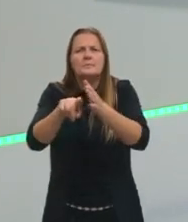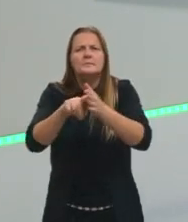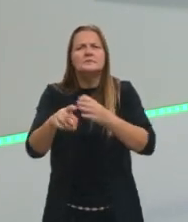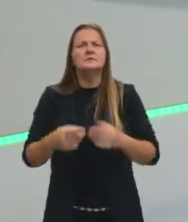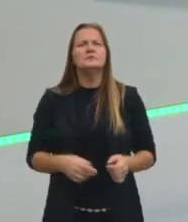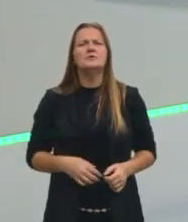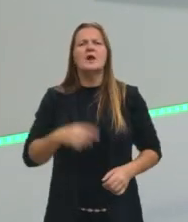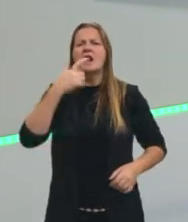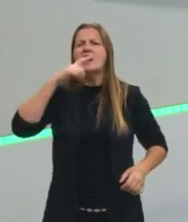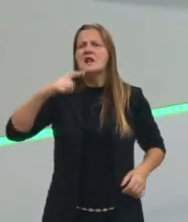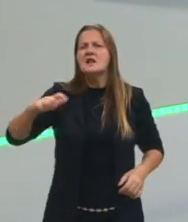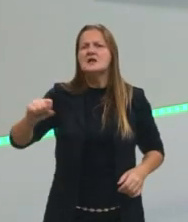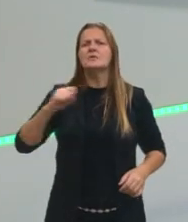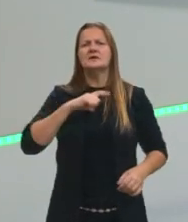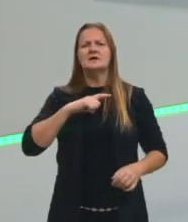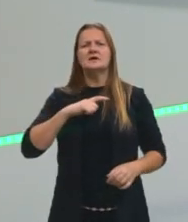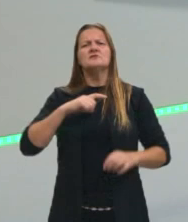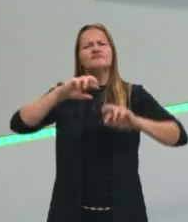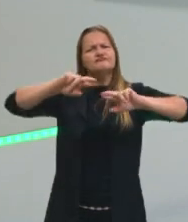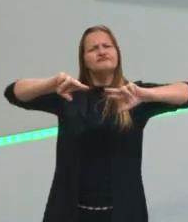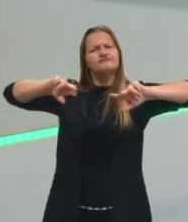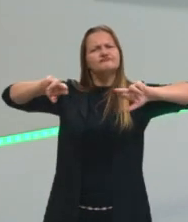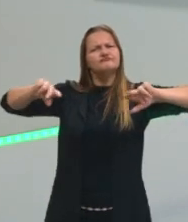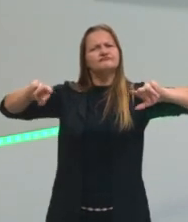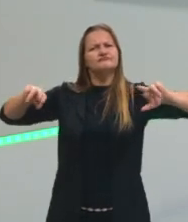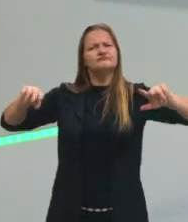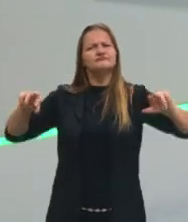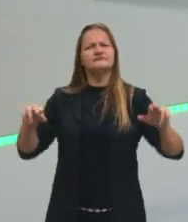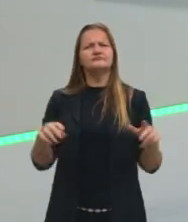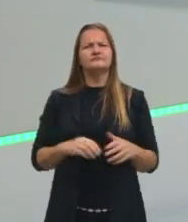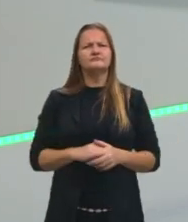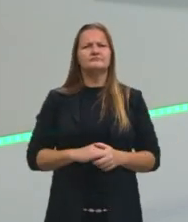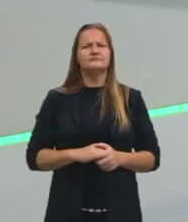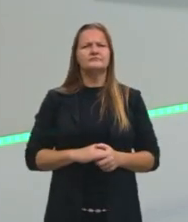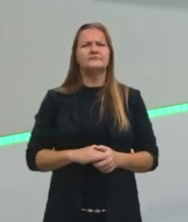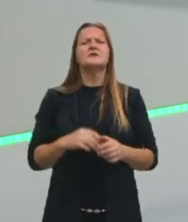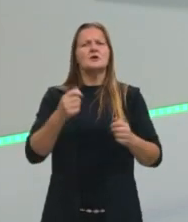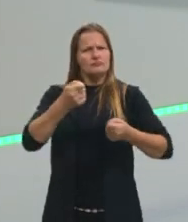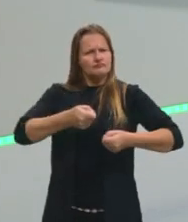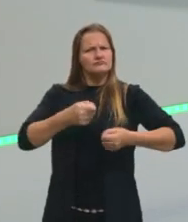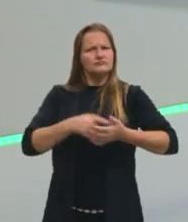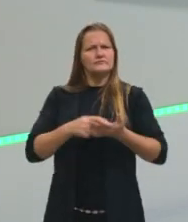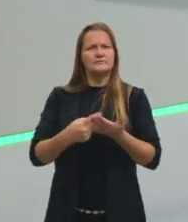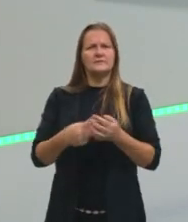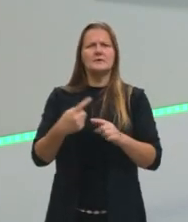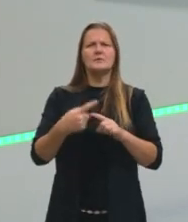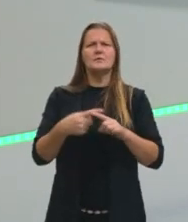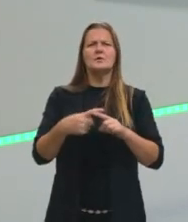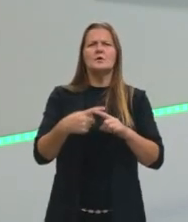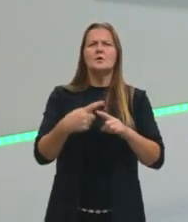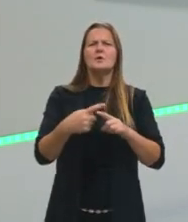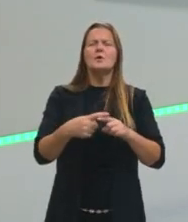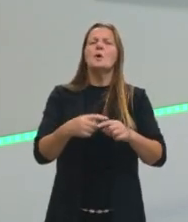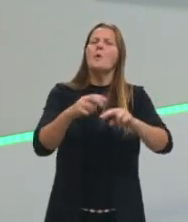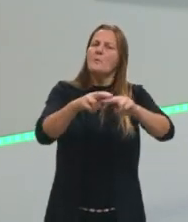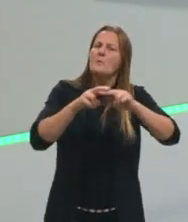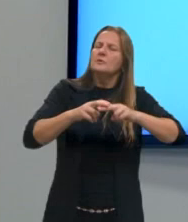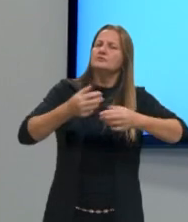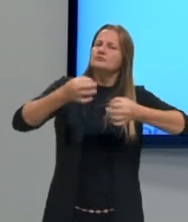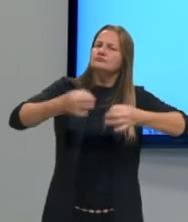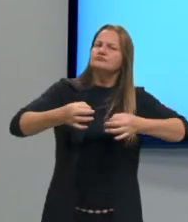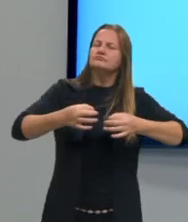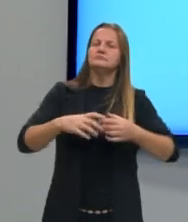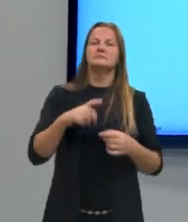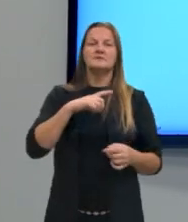se a língua sofre variação. Ela está afirmando. Então aqui a gente já tem uma afirmação